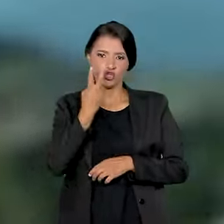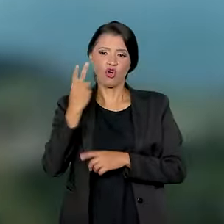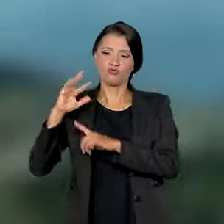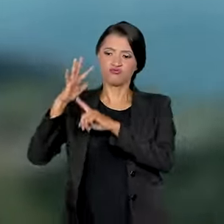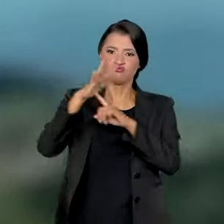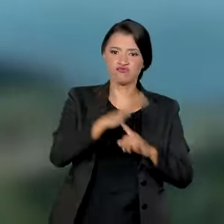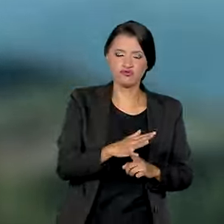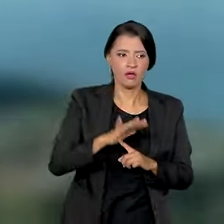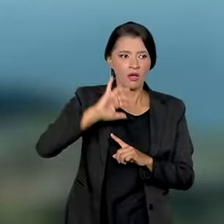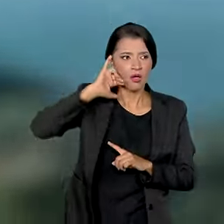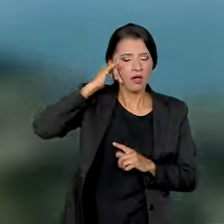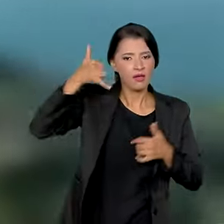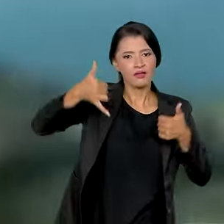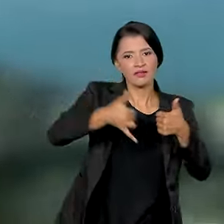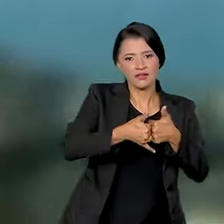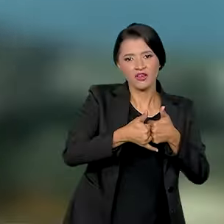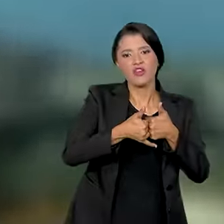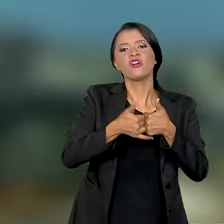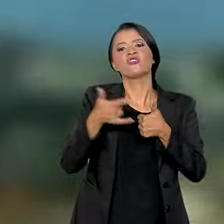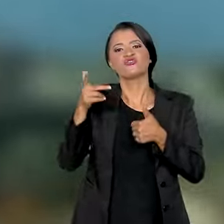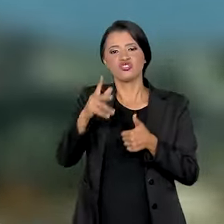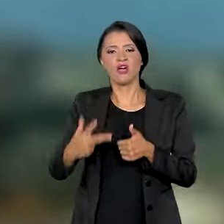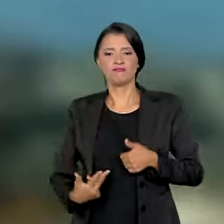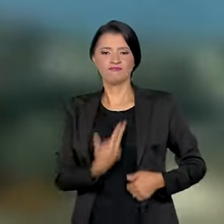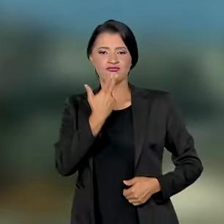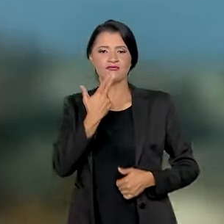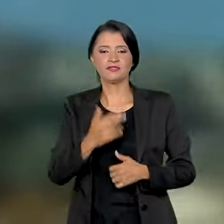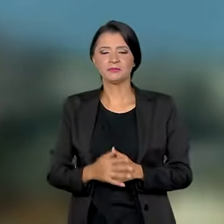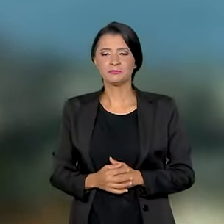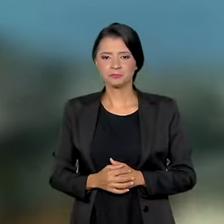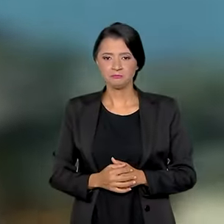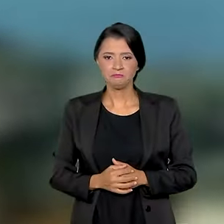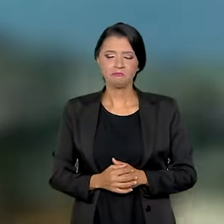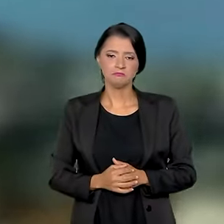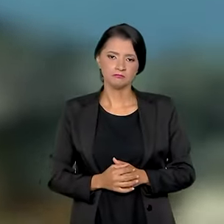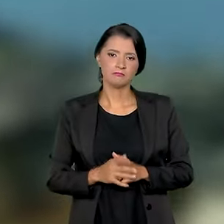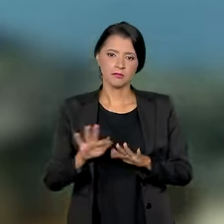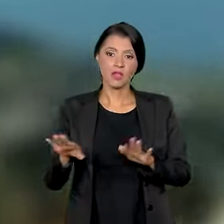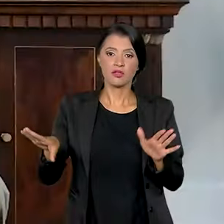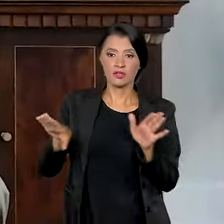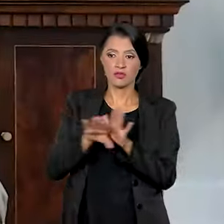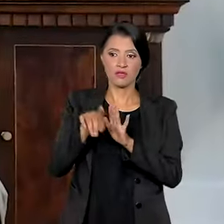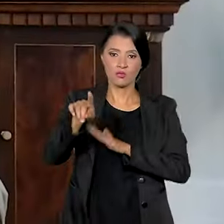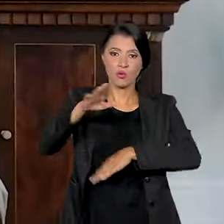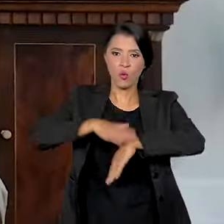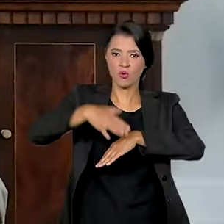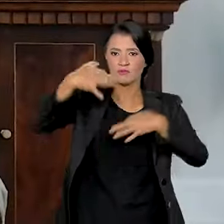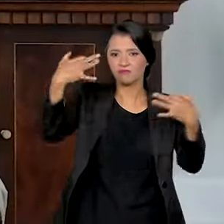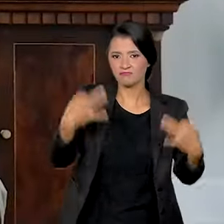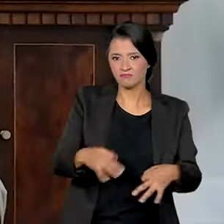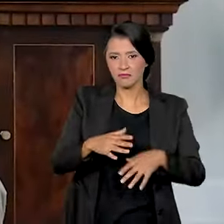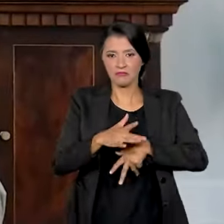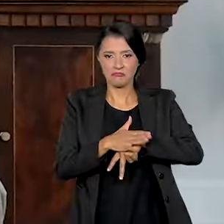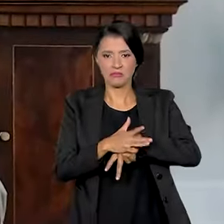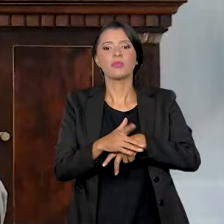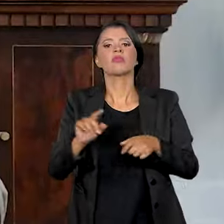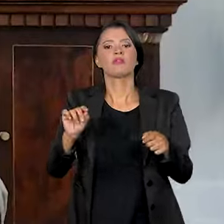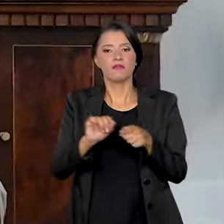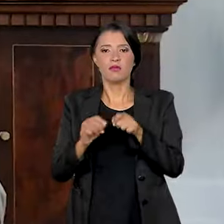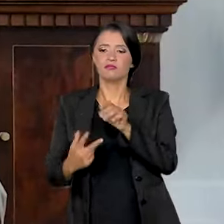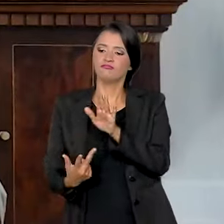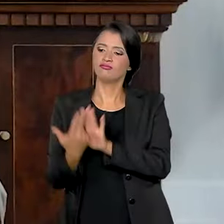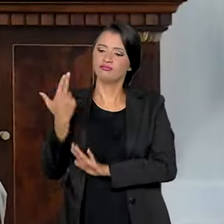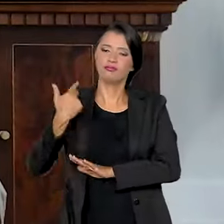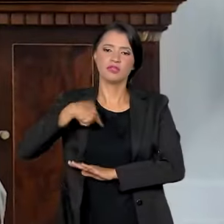Duas horas depois de receber o telefonema, ele já tinha sido operado. No final, nós chegamos a tempo, o paciente